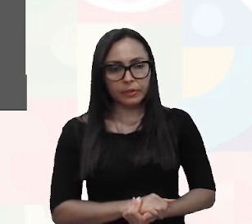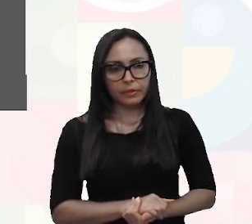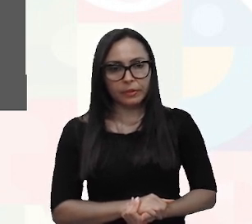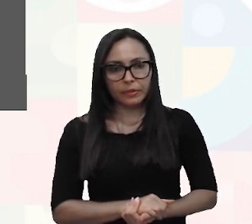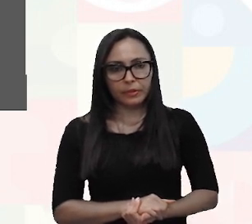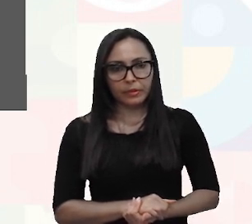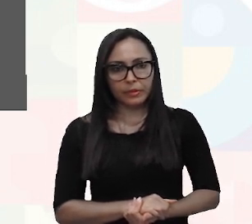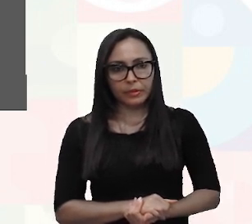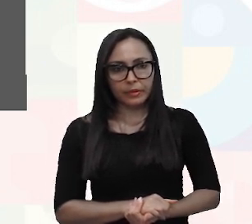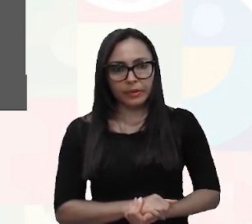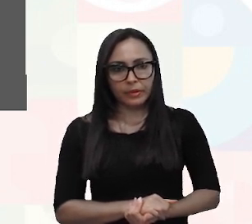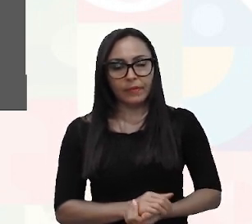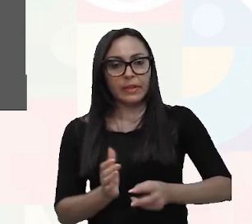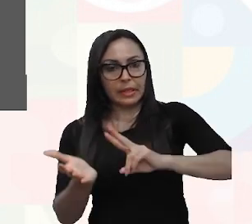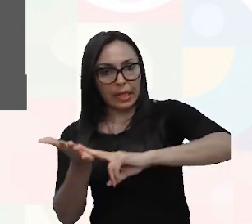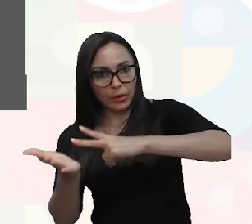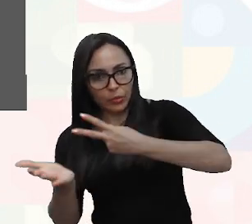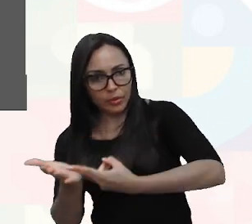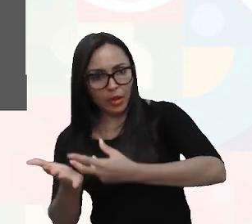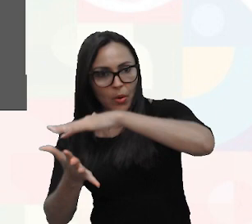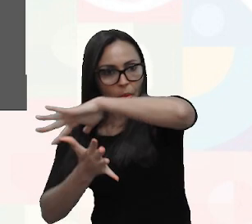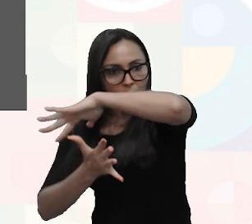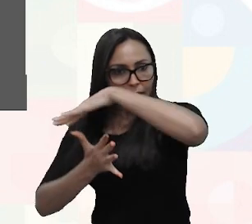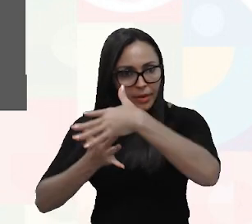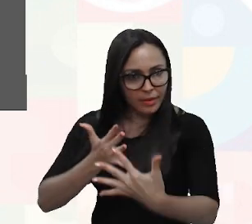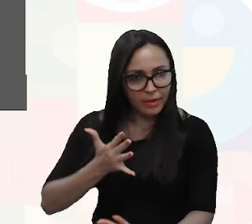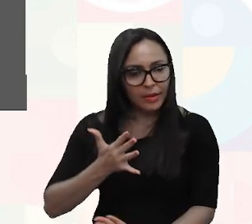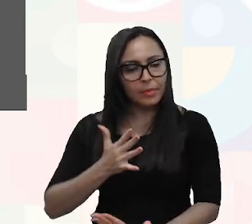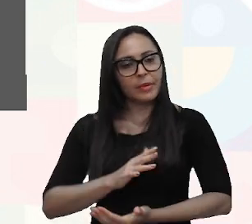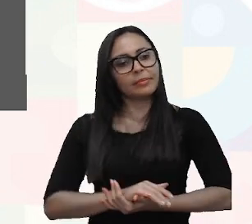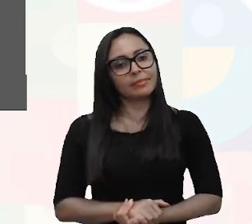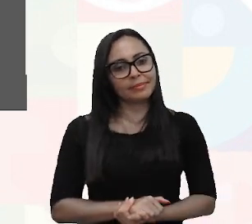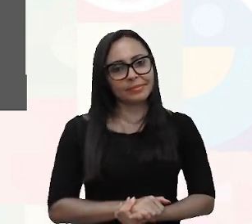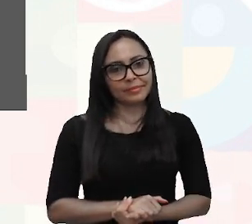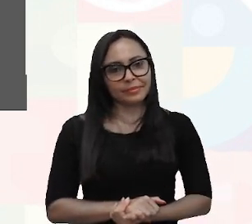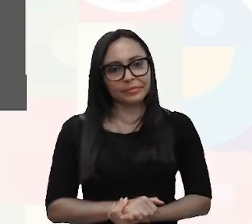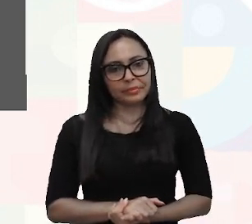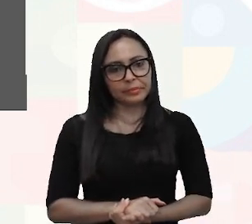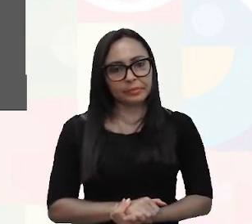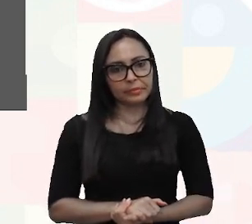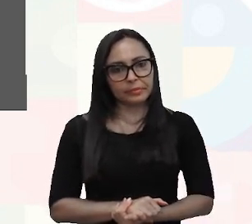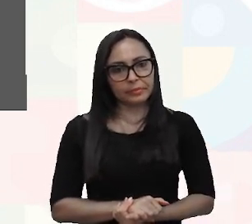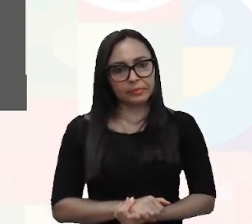tradução em libras, tradução em libras. libras.